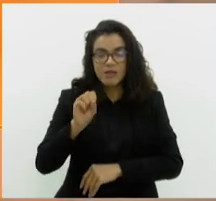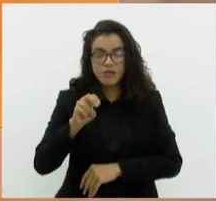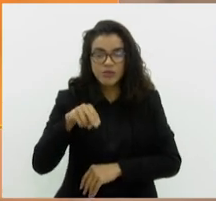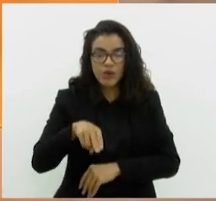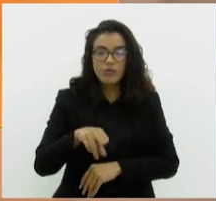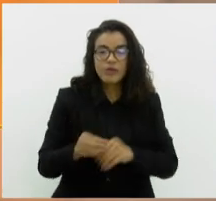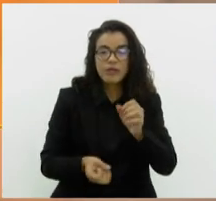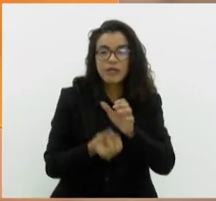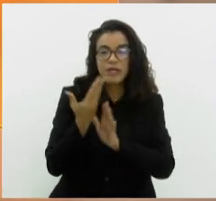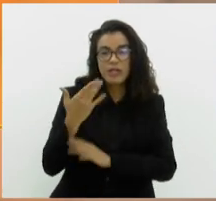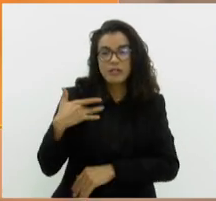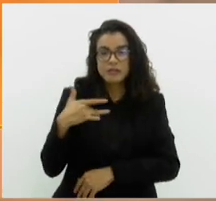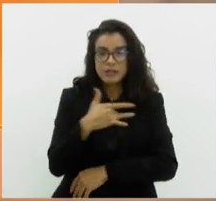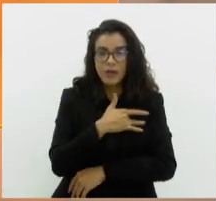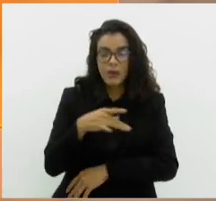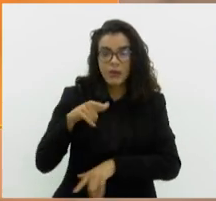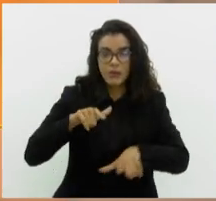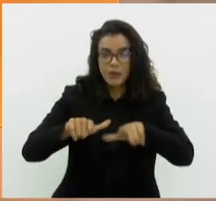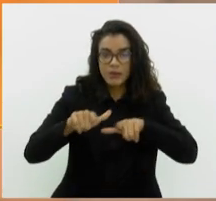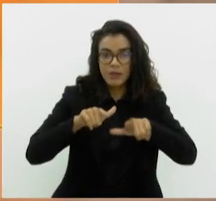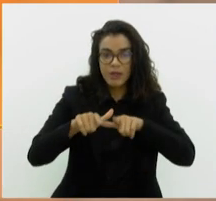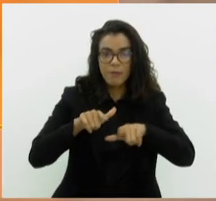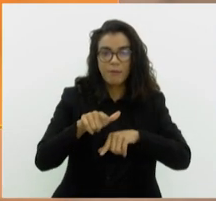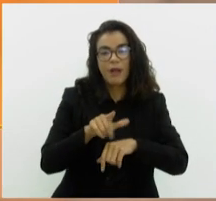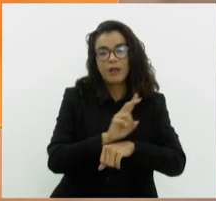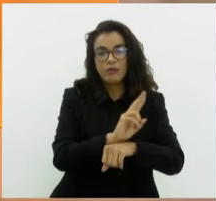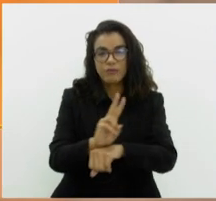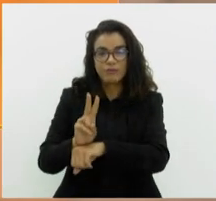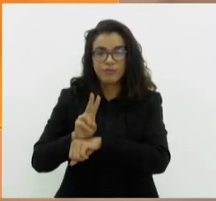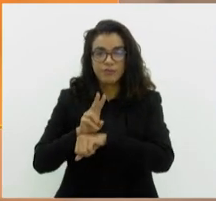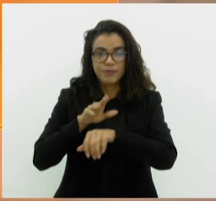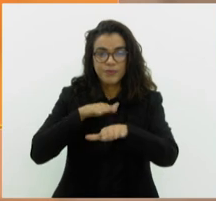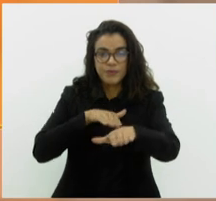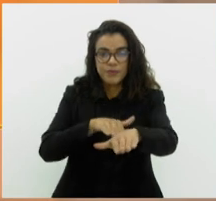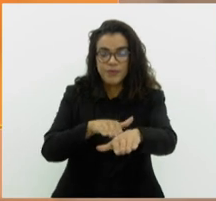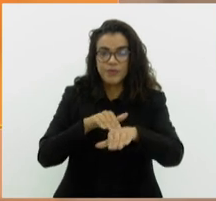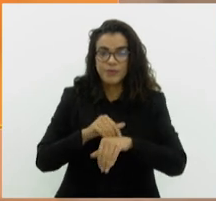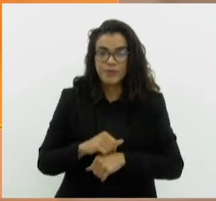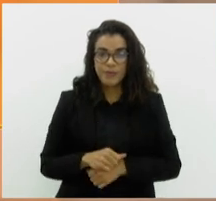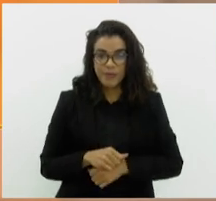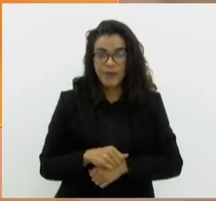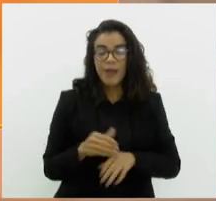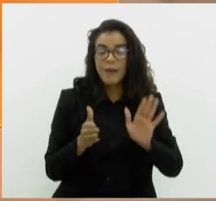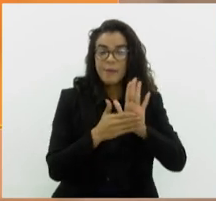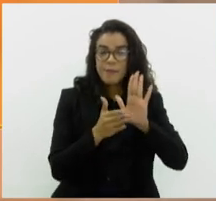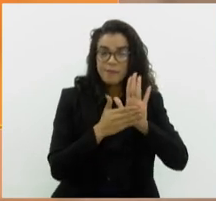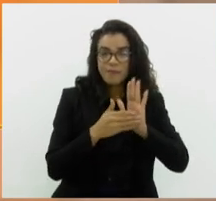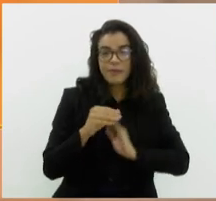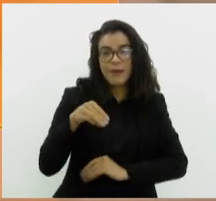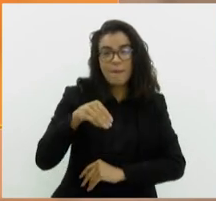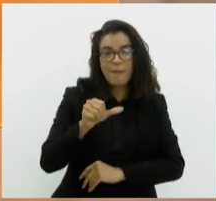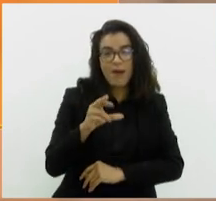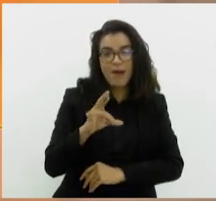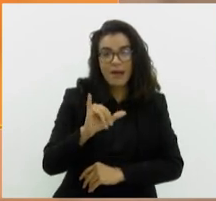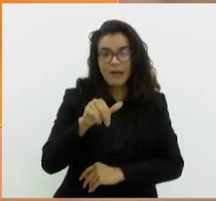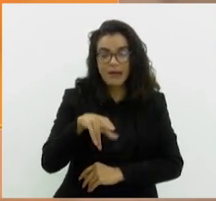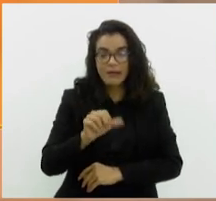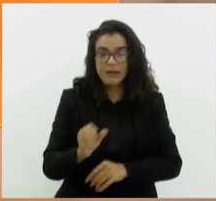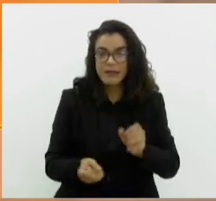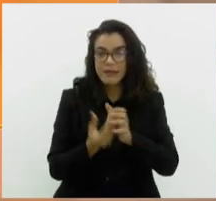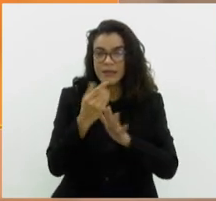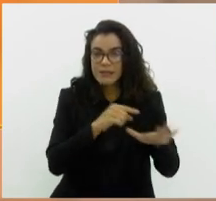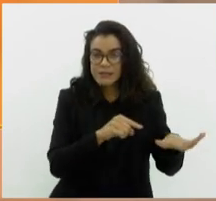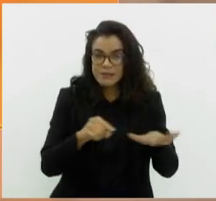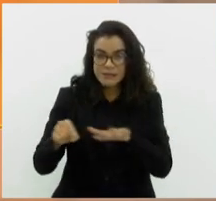Programa de Saúde do Trabalhador no Trânsito. Em votação, proposta da deputada Marina do MST, que cria a Semana